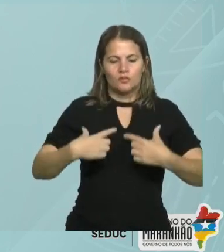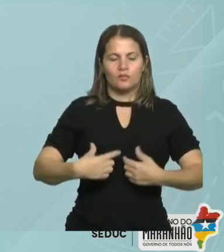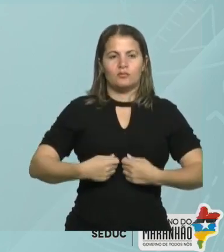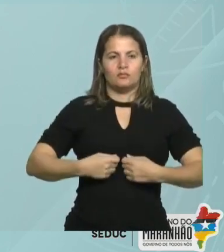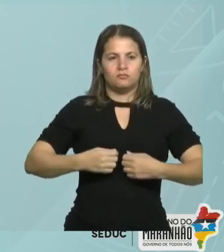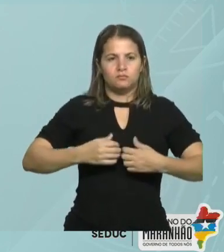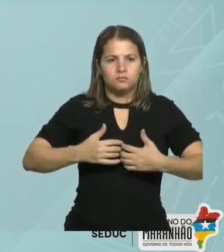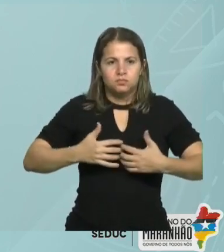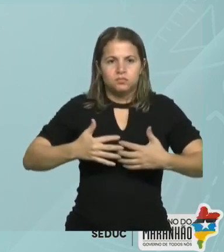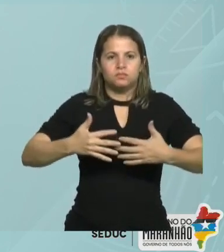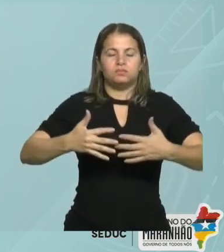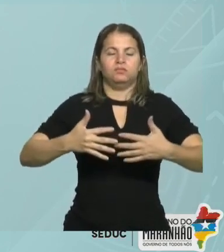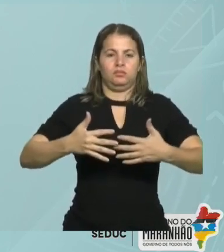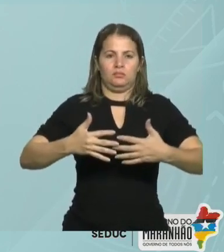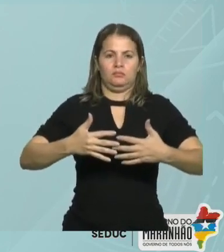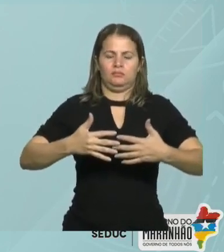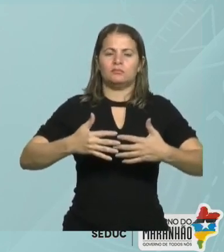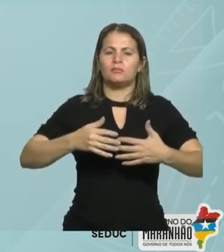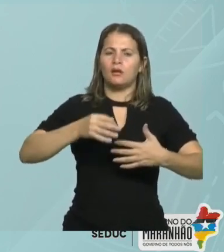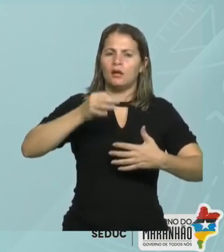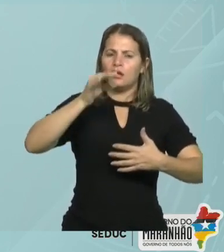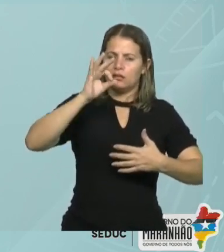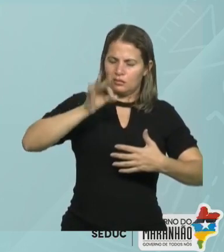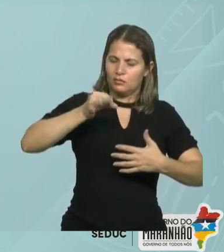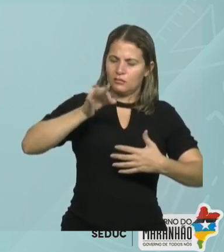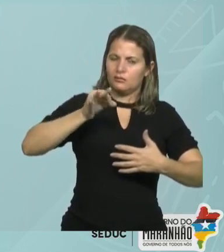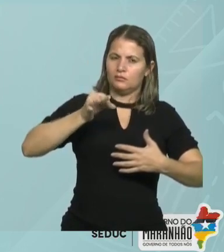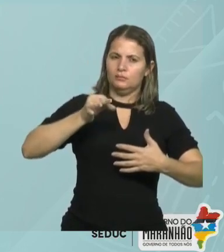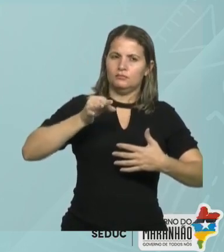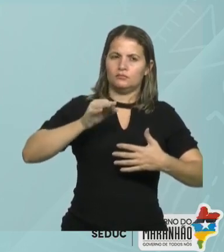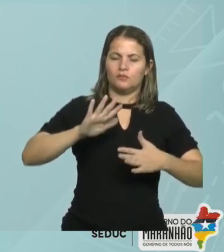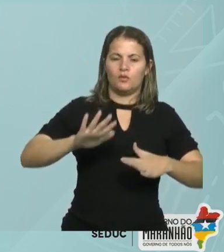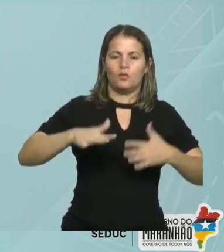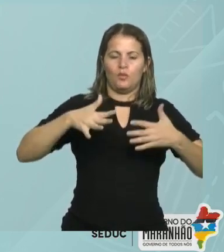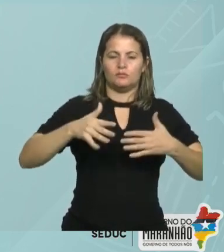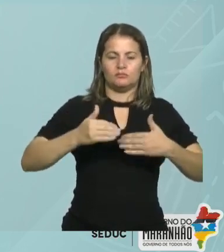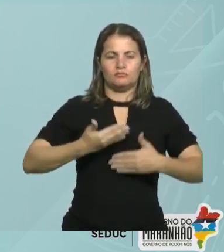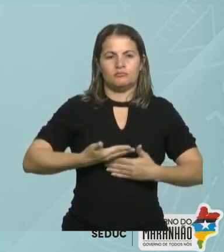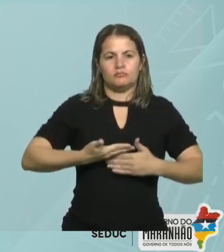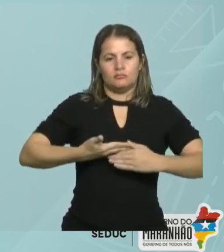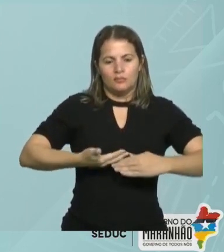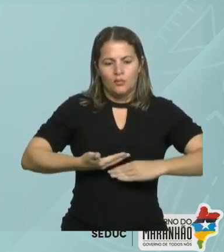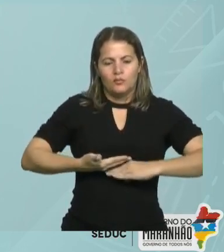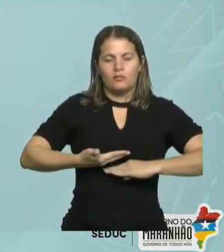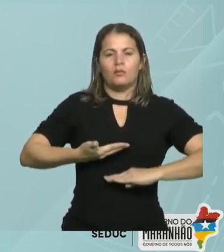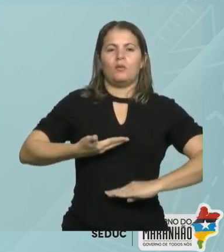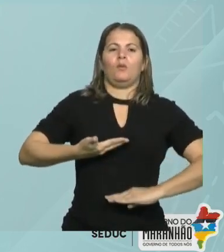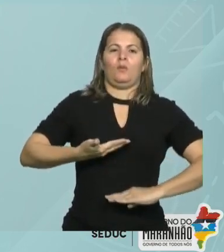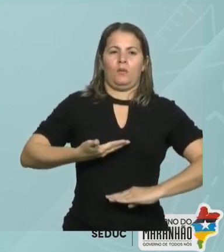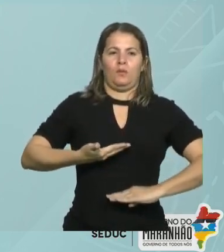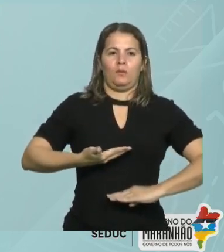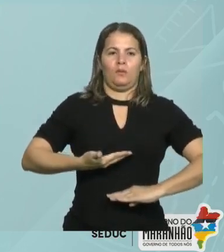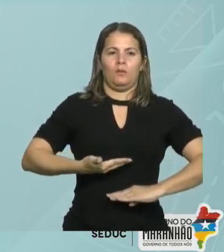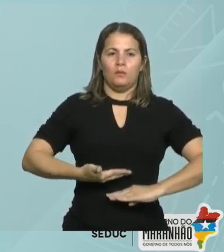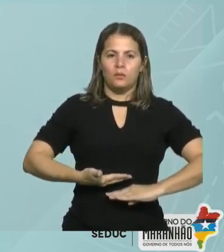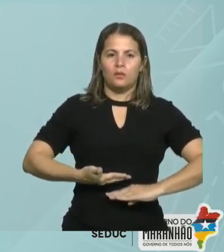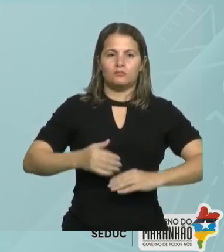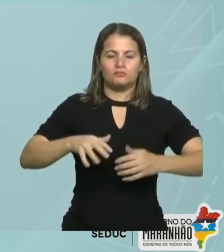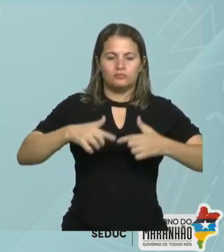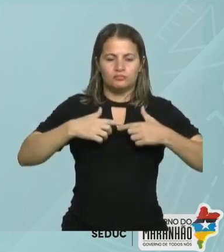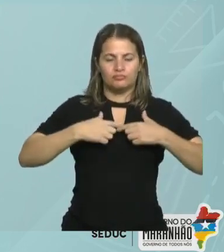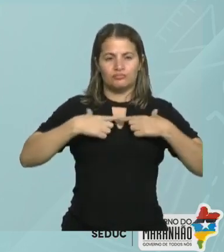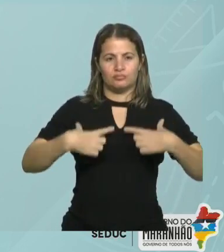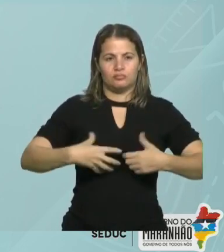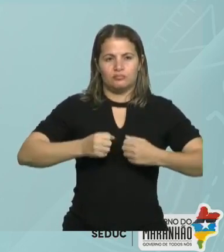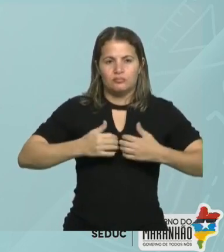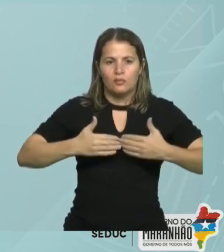torácica. Sim, é isso que acontece. Então, quando o diafragma desce, o volume da caixa torácica aumenta. Então,